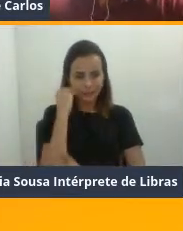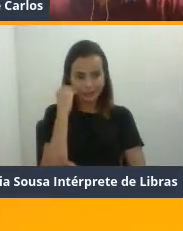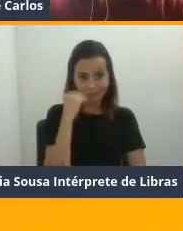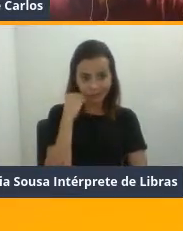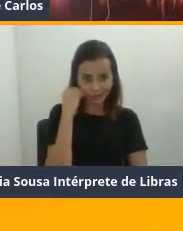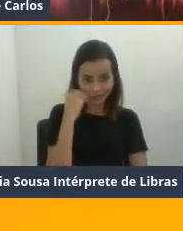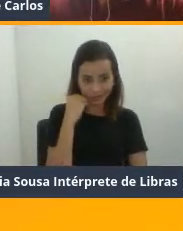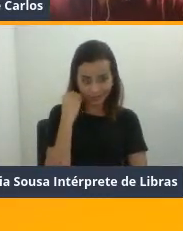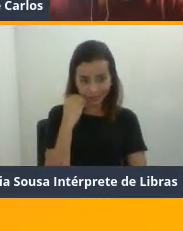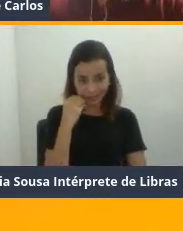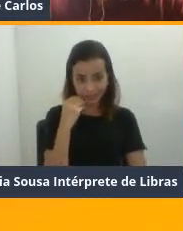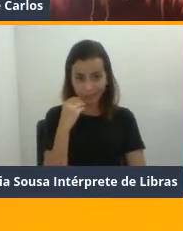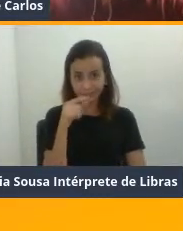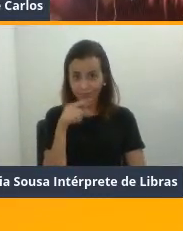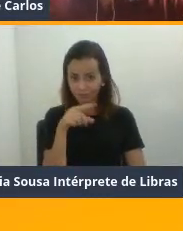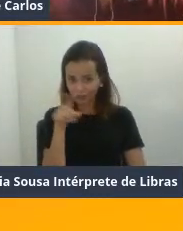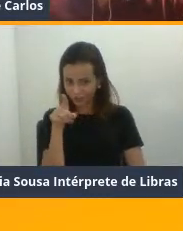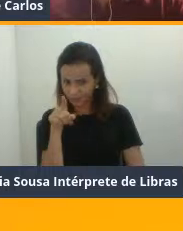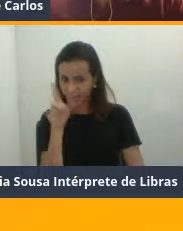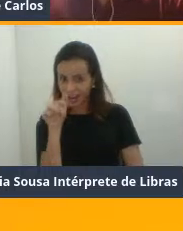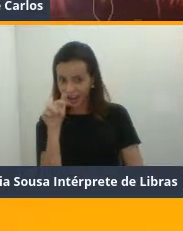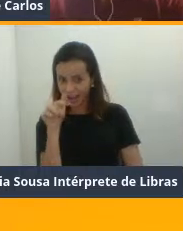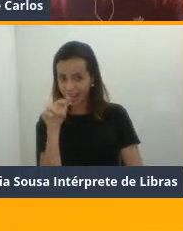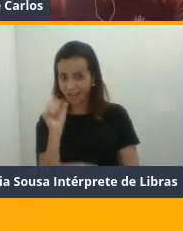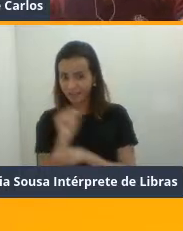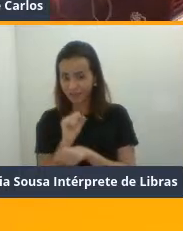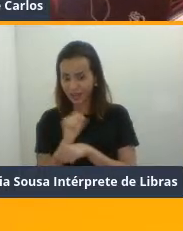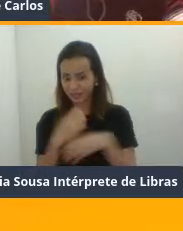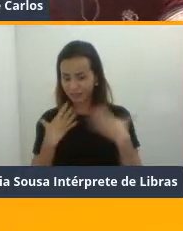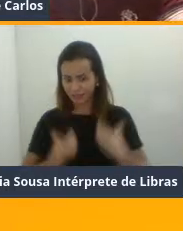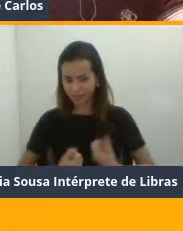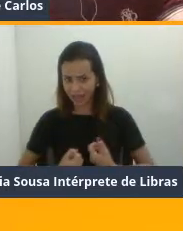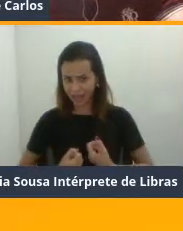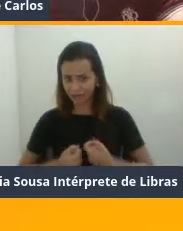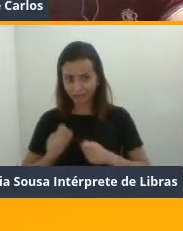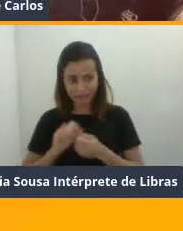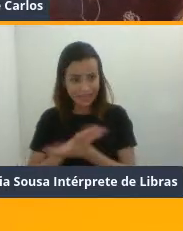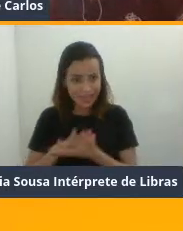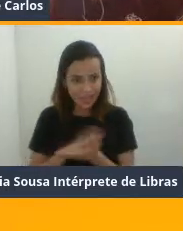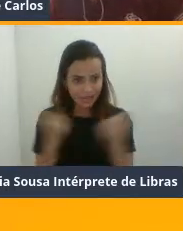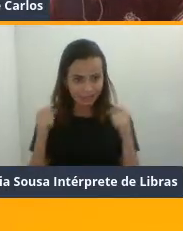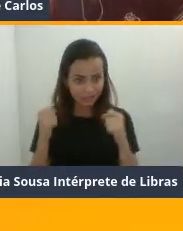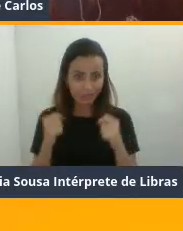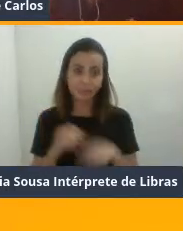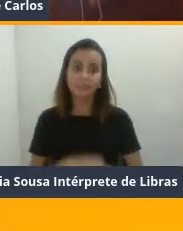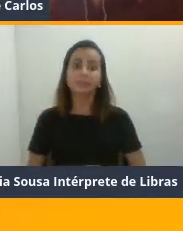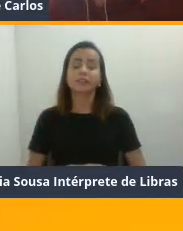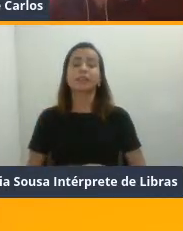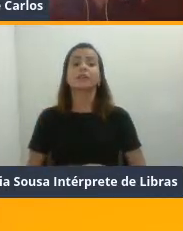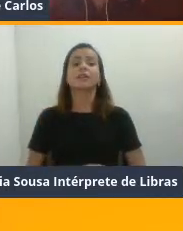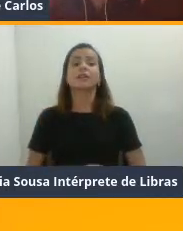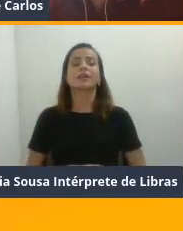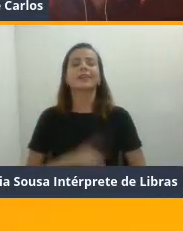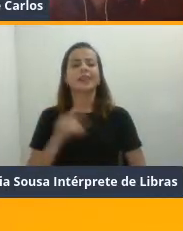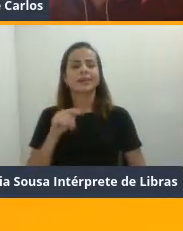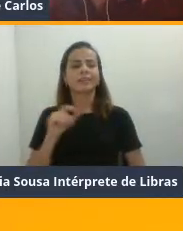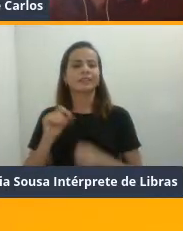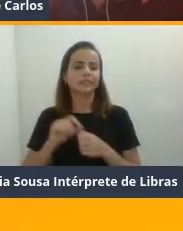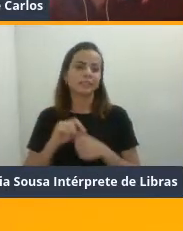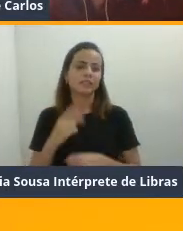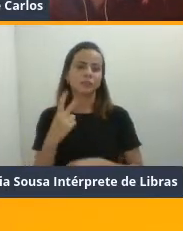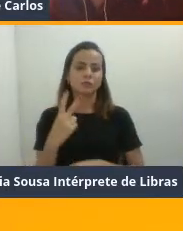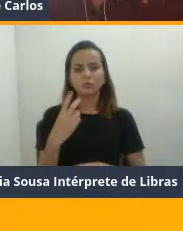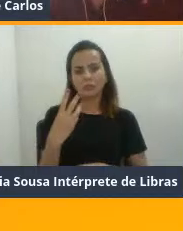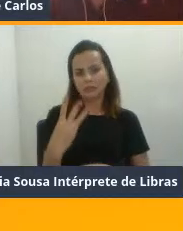se você é sedentário, certo? Se você já é treinado, é outra história. Se você é sedentário, ideal é começar de duas a três vezes na semana,